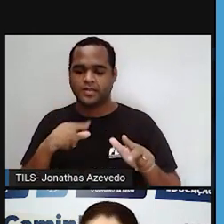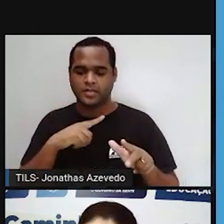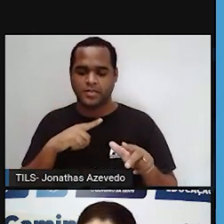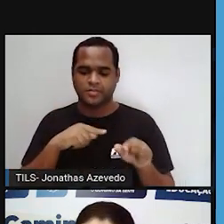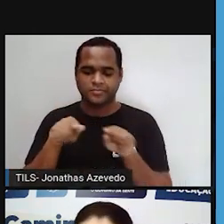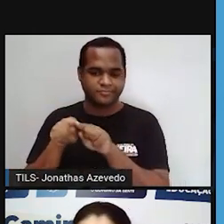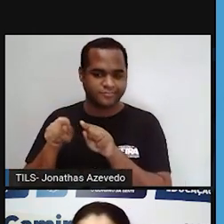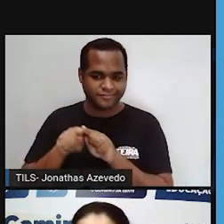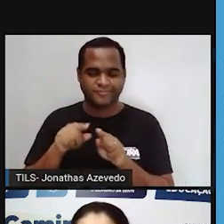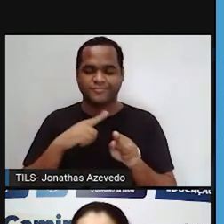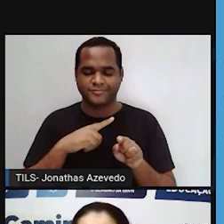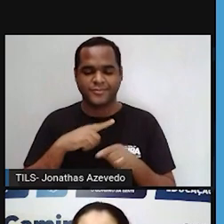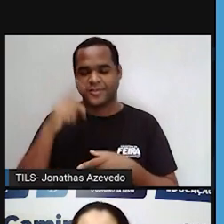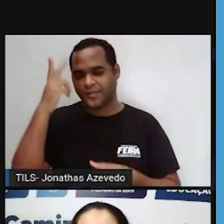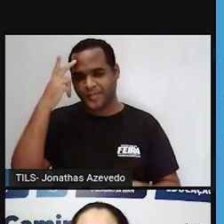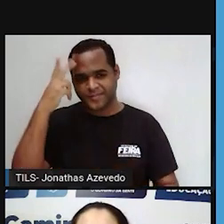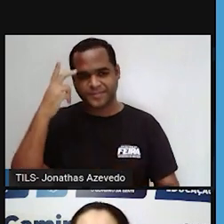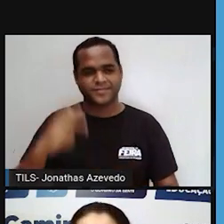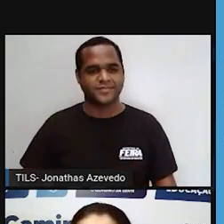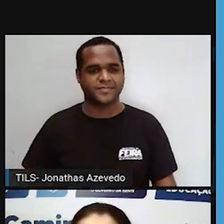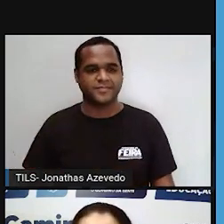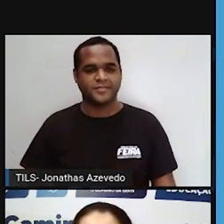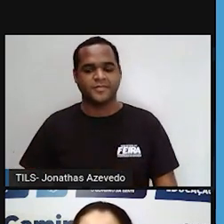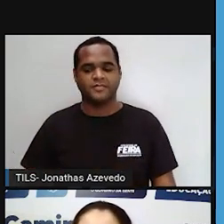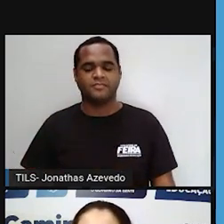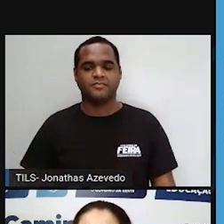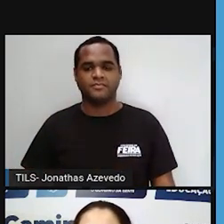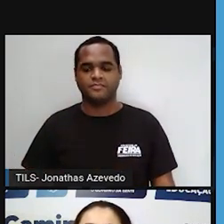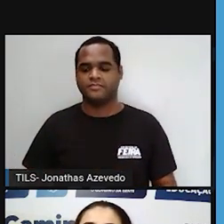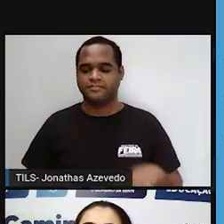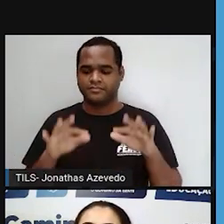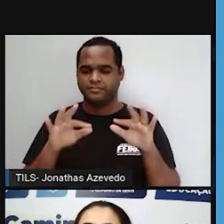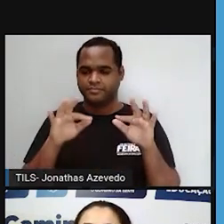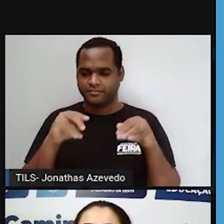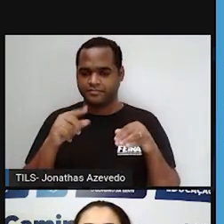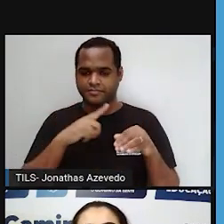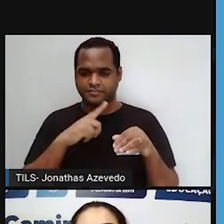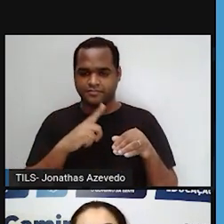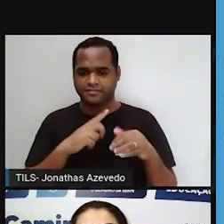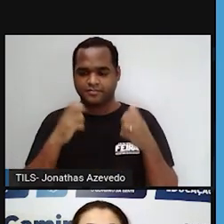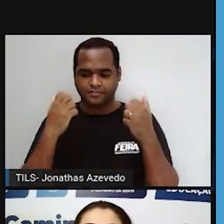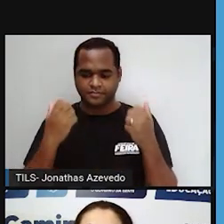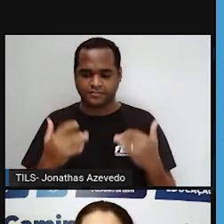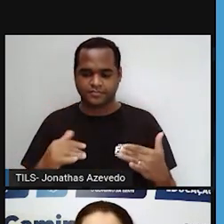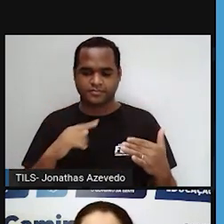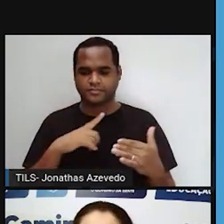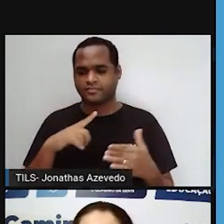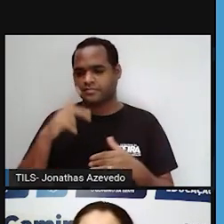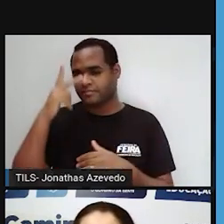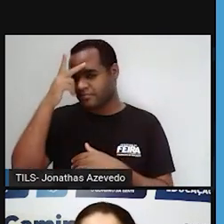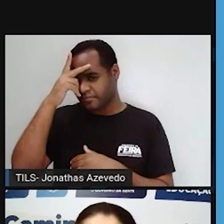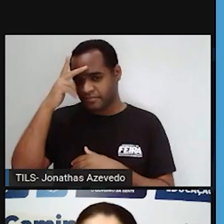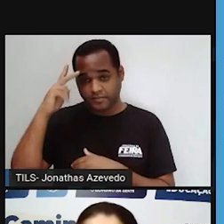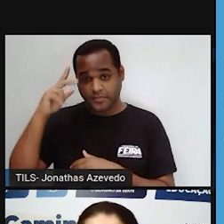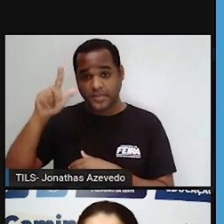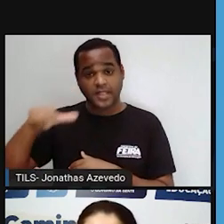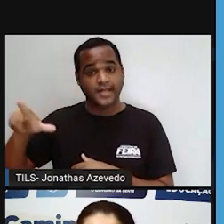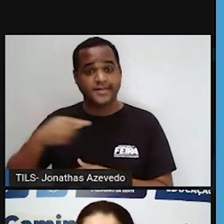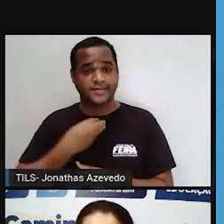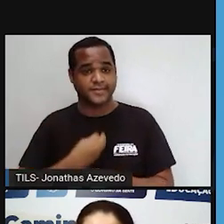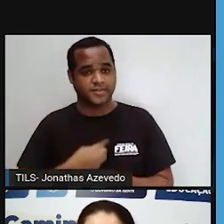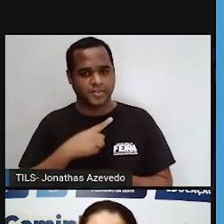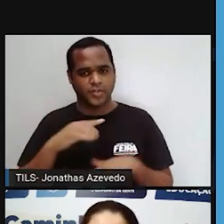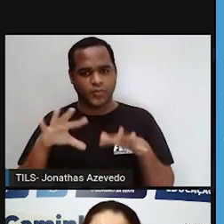natural. E, por fim, a gente tem os seres vivos, os seres humanos não fazem parte dos